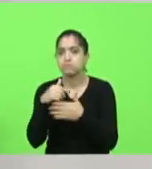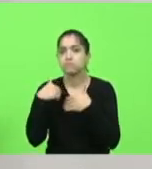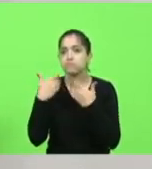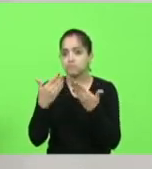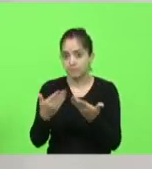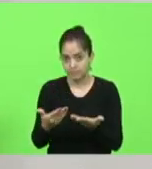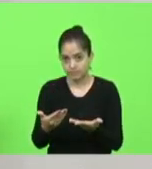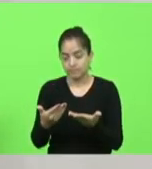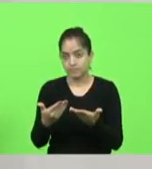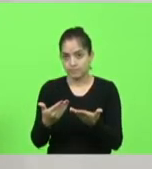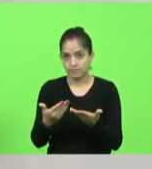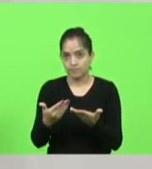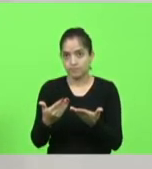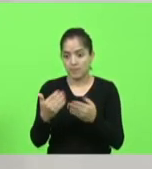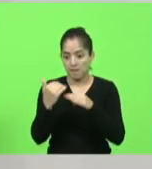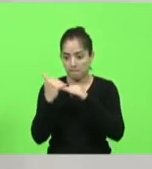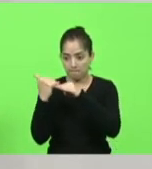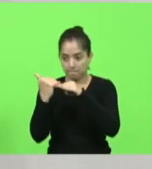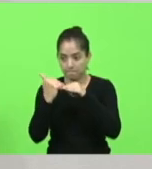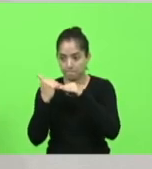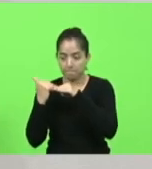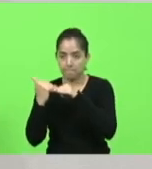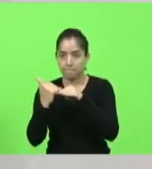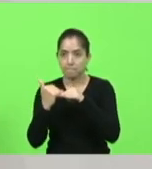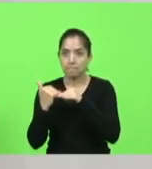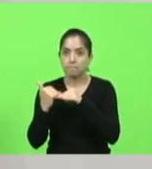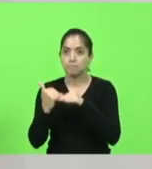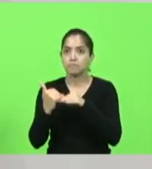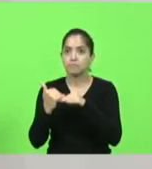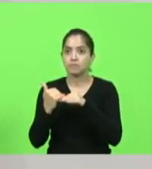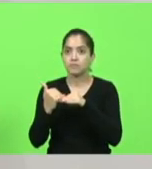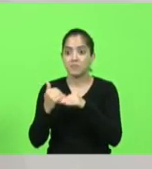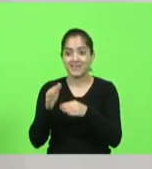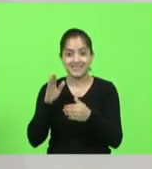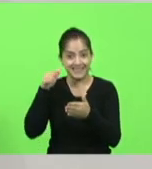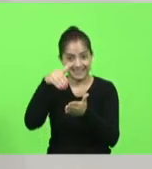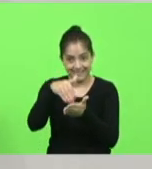integralidade e a paridade. Até ali, Santa Catarina não fez.